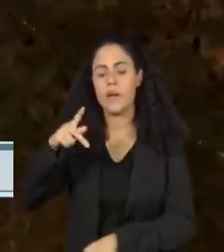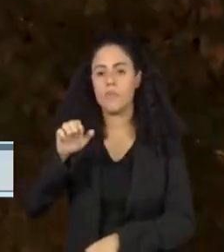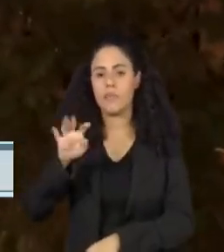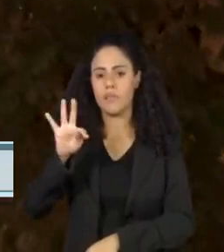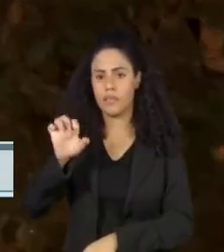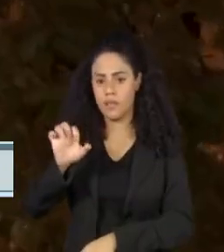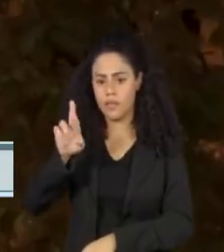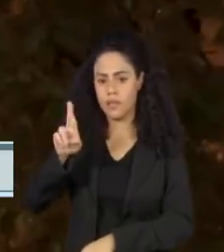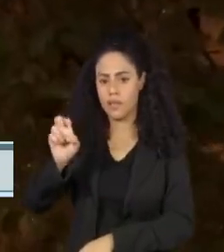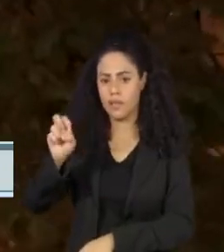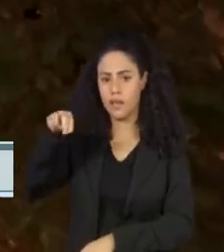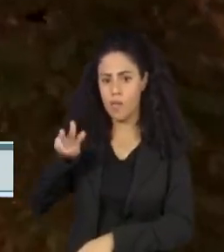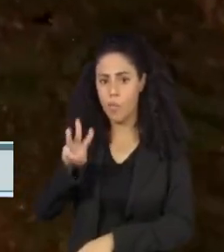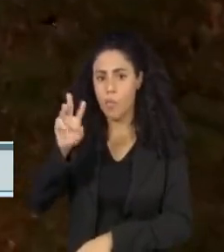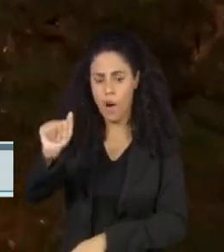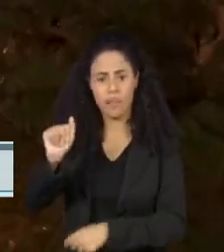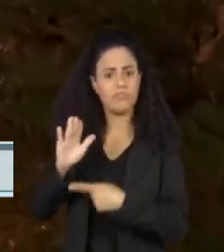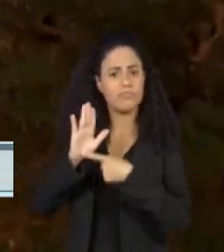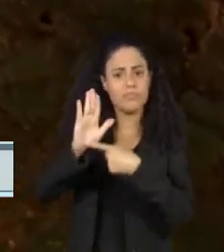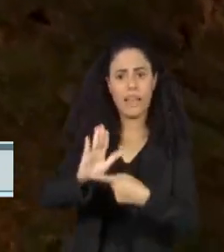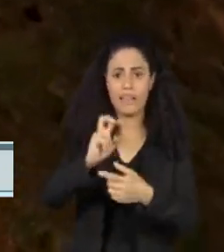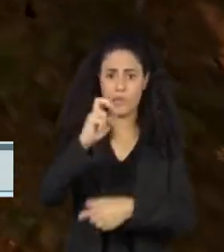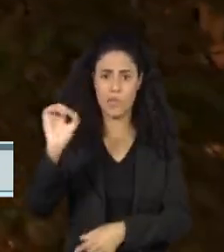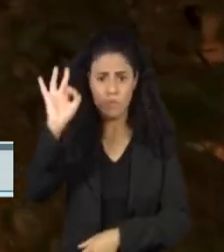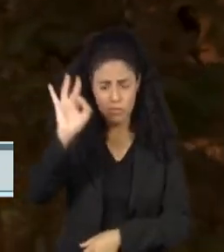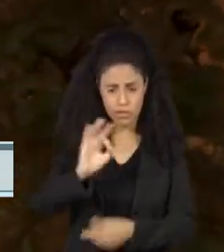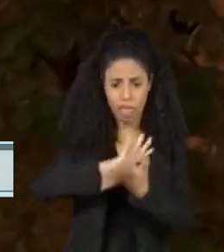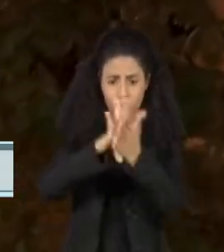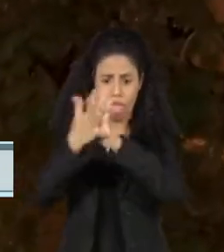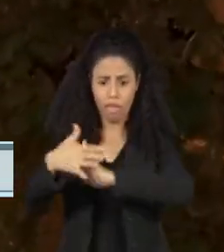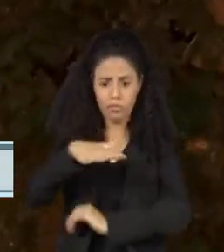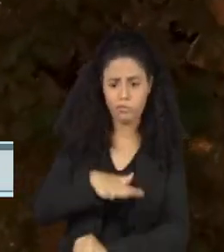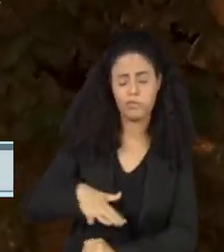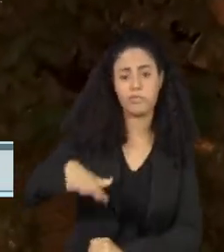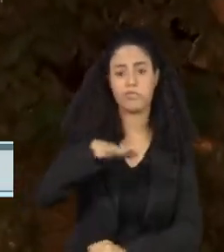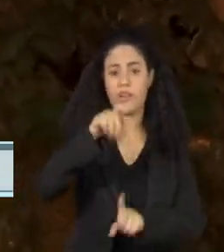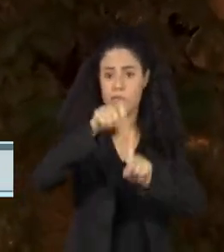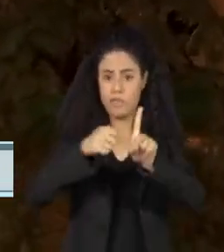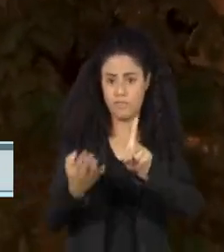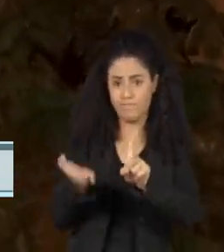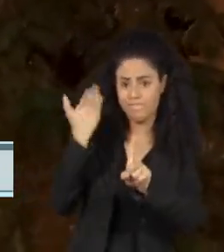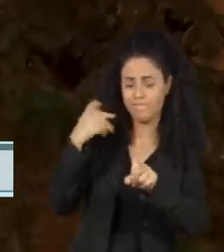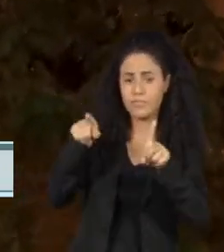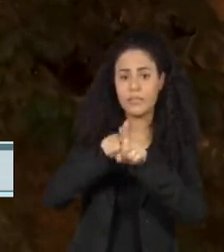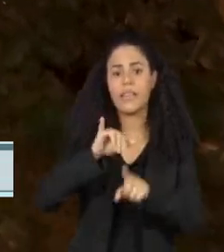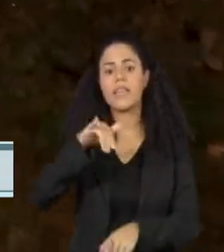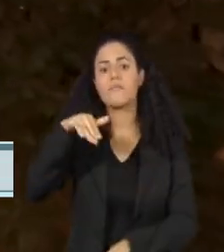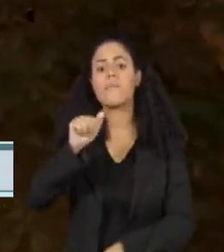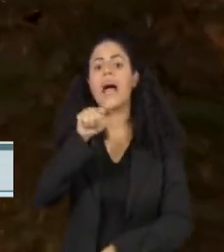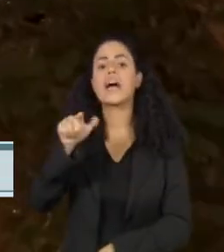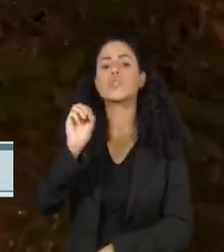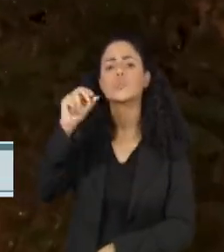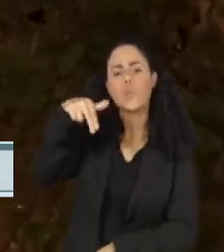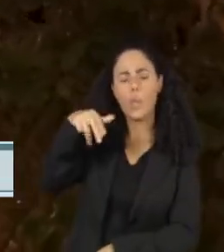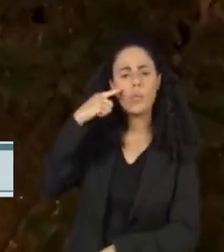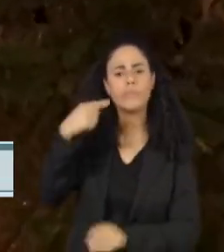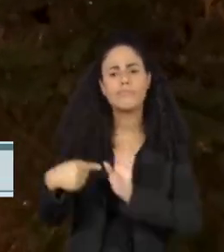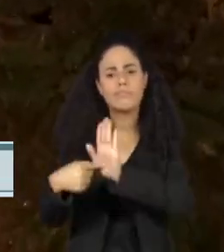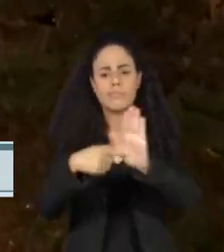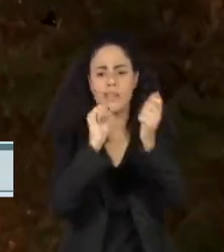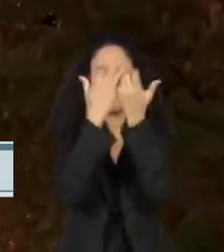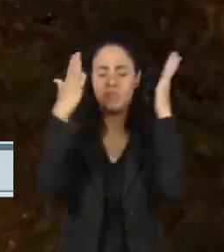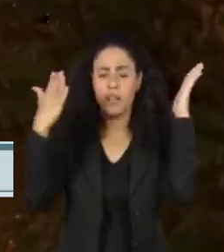Pará, que sozinho sofreu quase metade da devastação ocorrida no último mês. O Amazon também aponta que a derrubada de